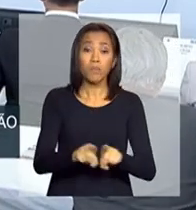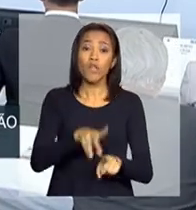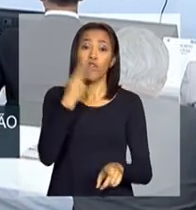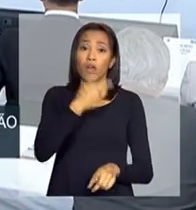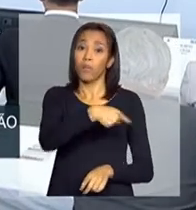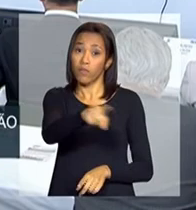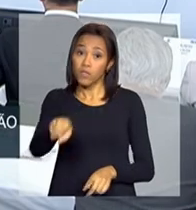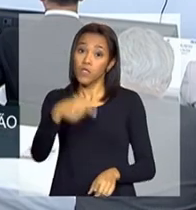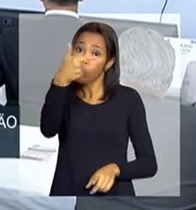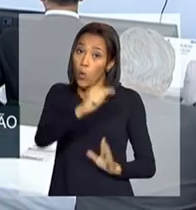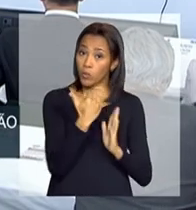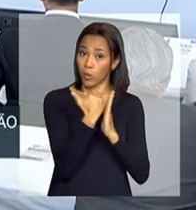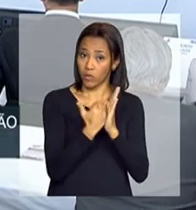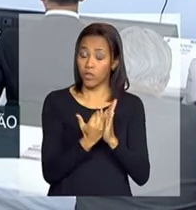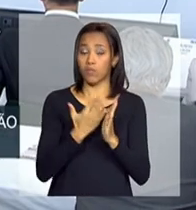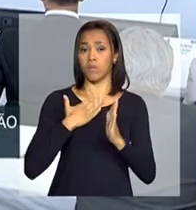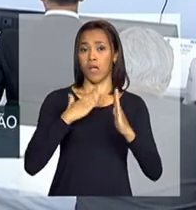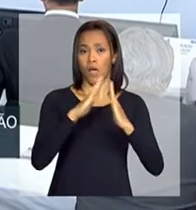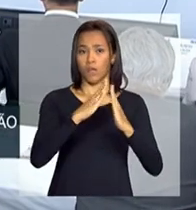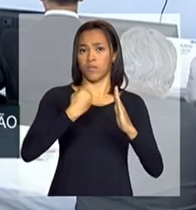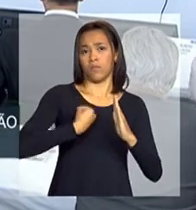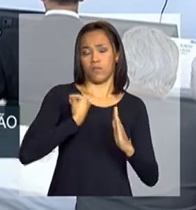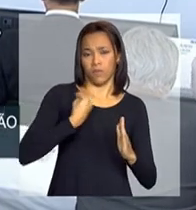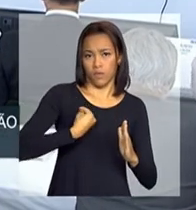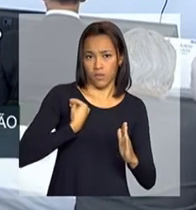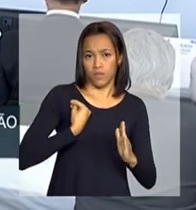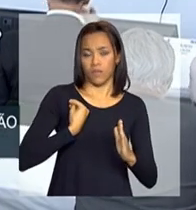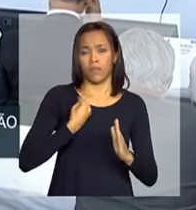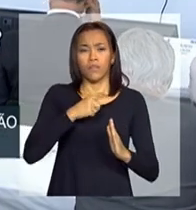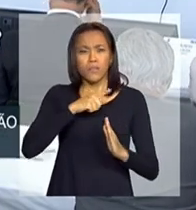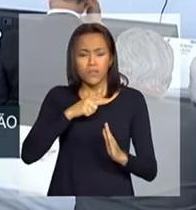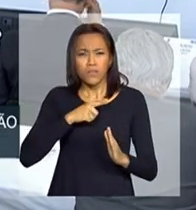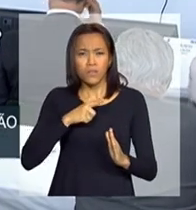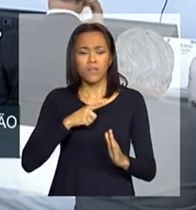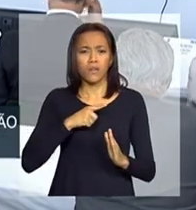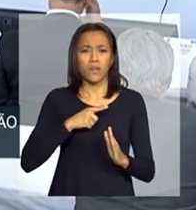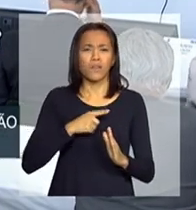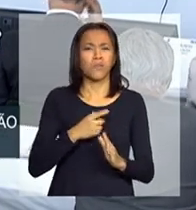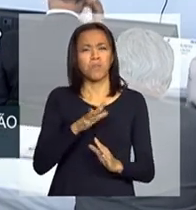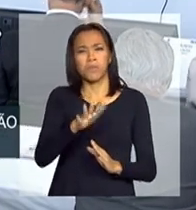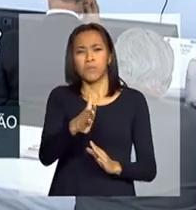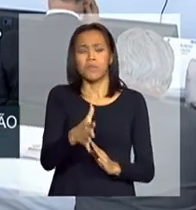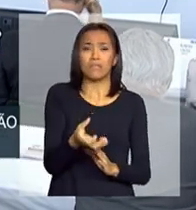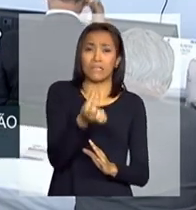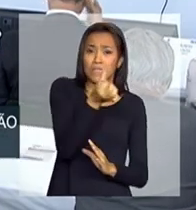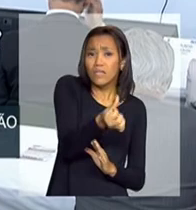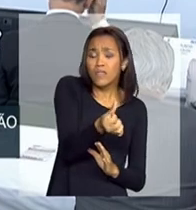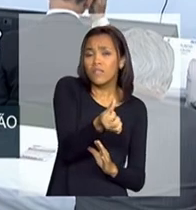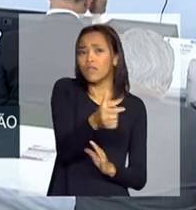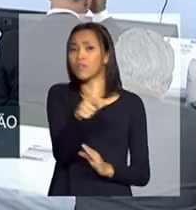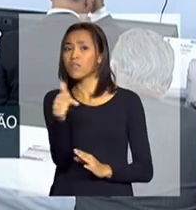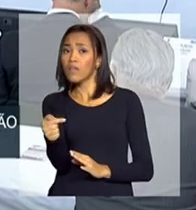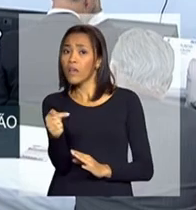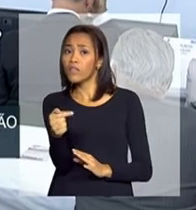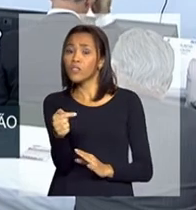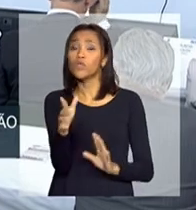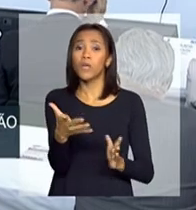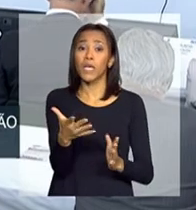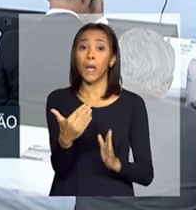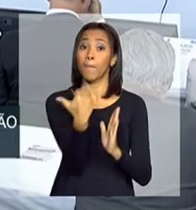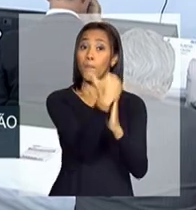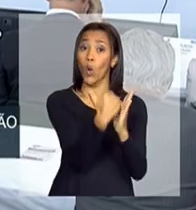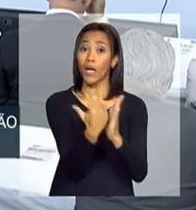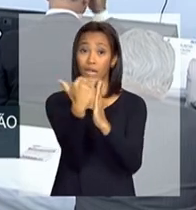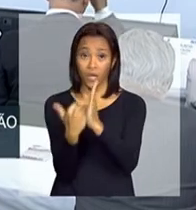que o Minha Casa Minha Vida é isso. Havia, pelo menos, umas seis a sete programas